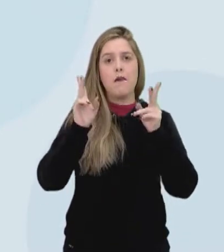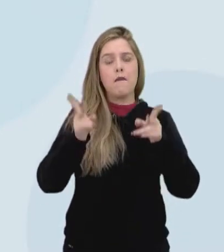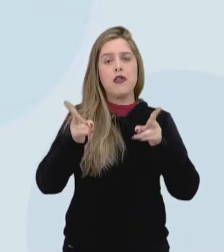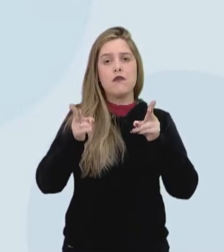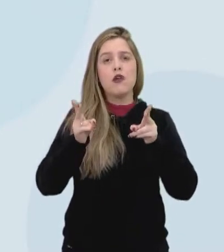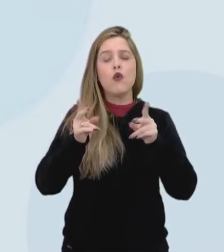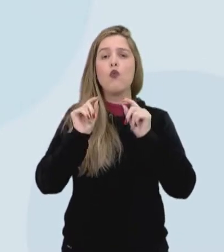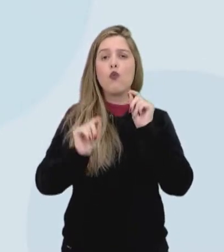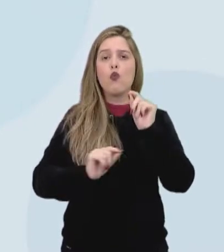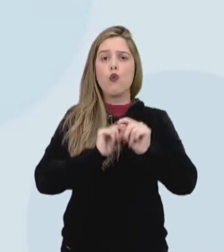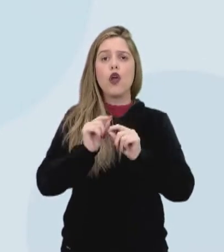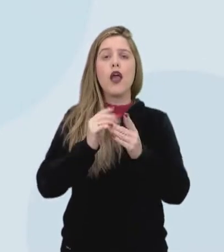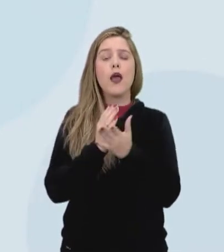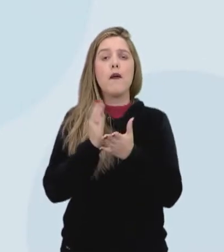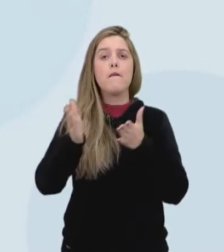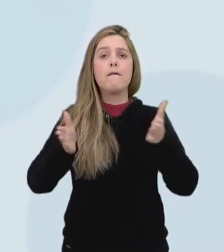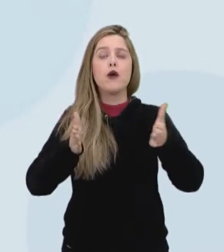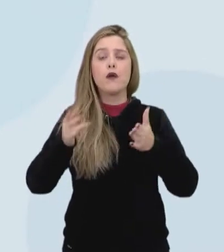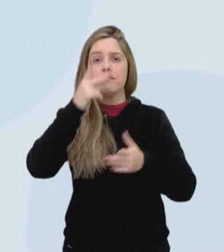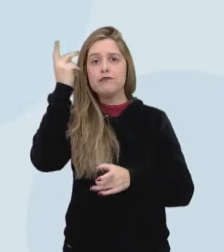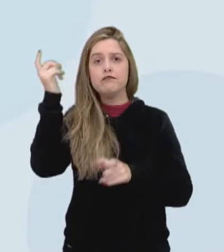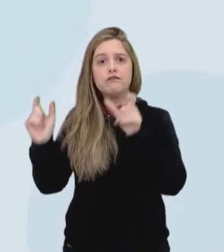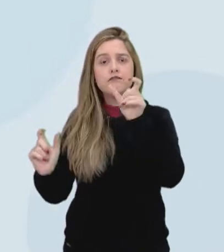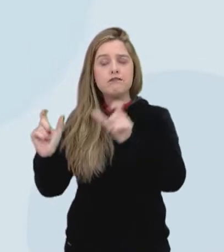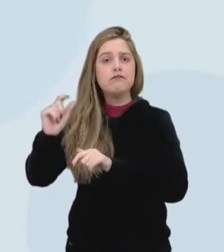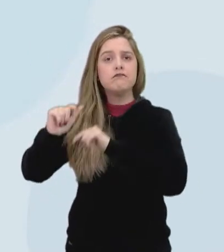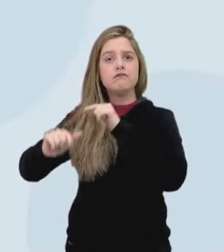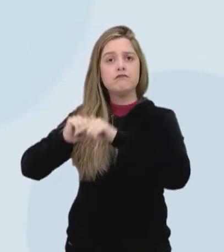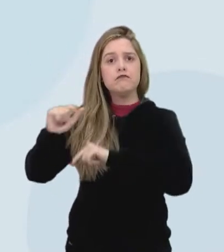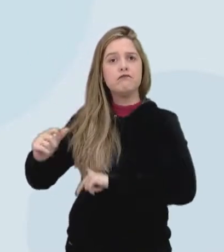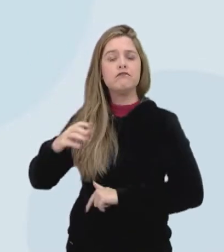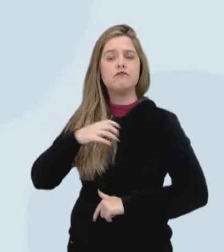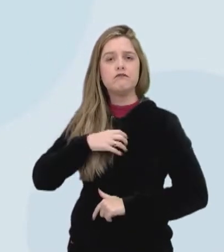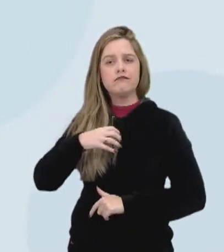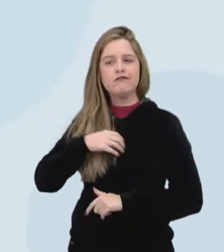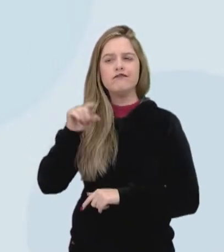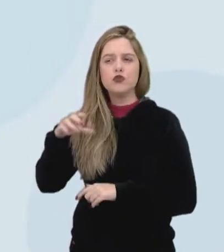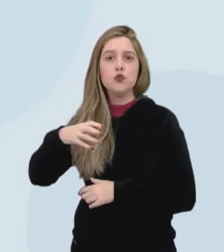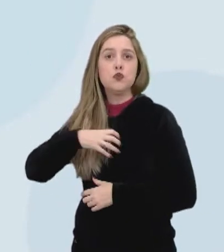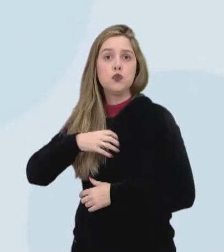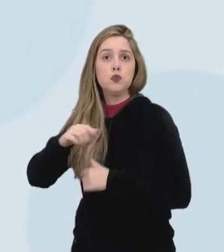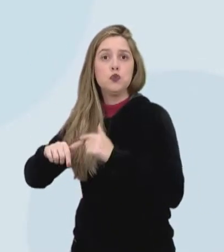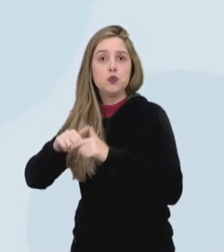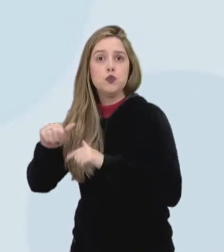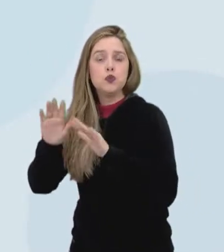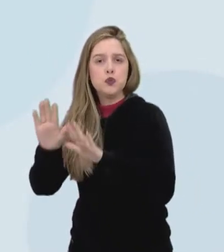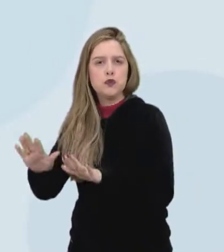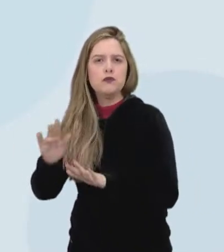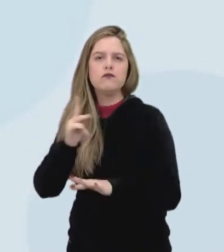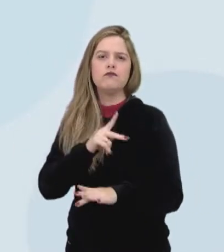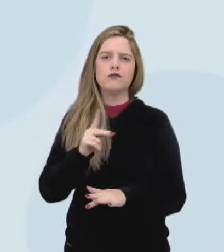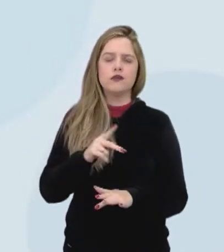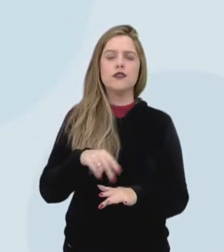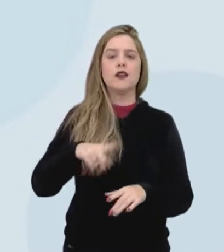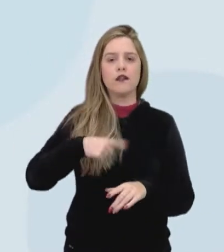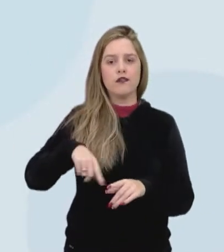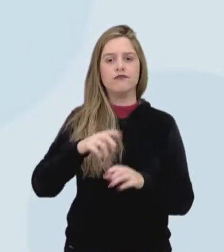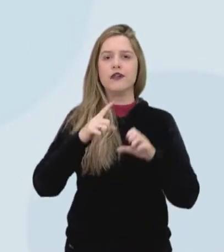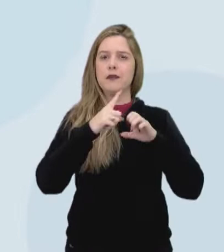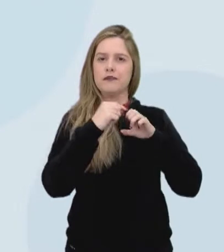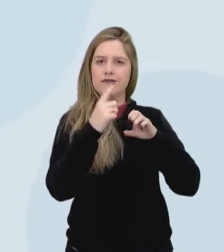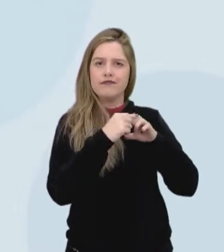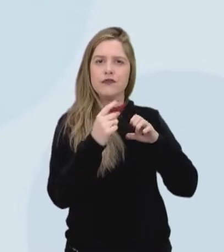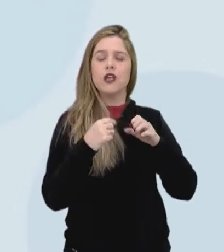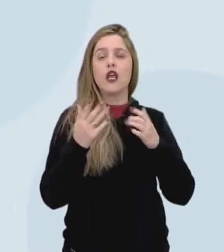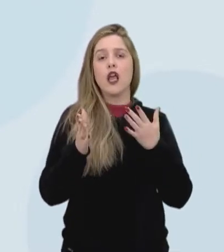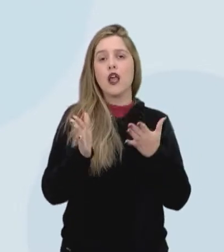é outra. A maior parte das pessoas trabalham de forma assalariada. Há uma parte das pessoas que são empreendedoras e trabalham de